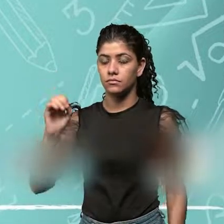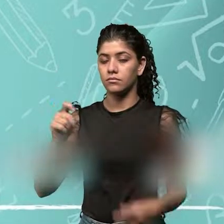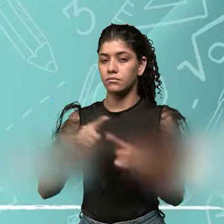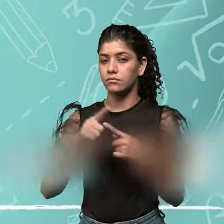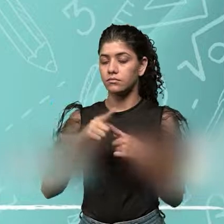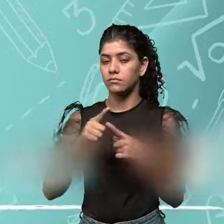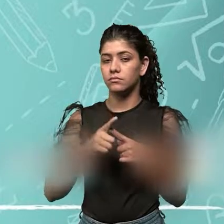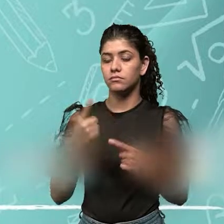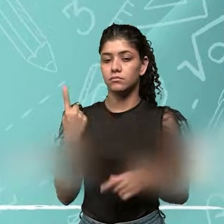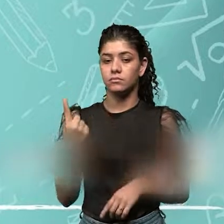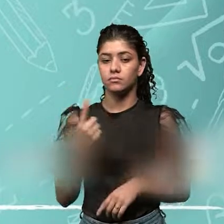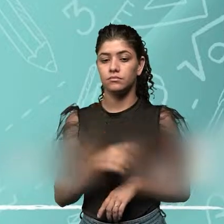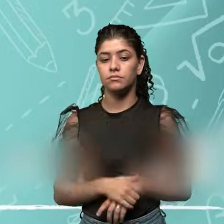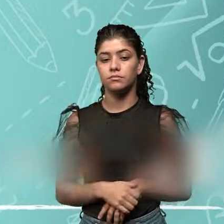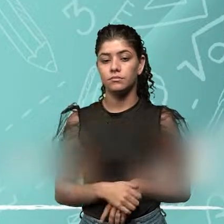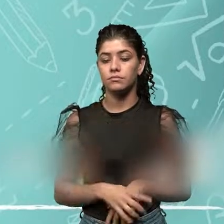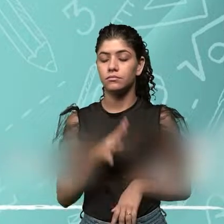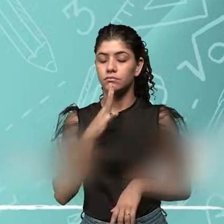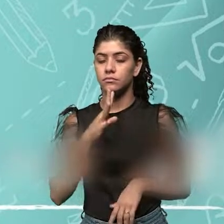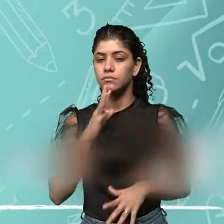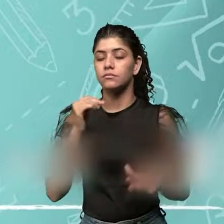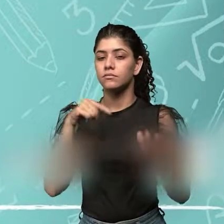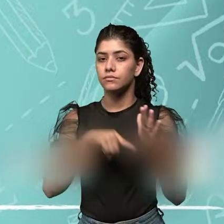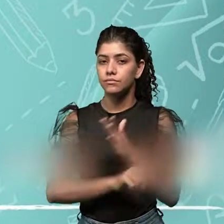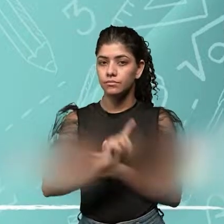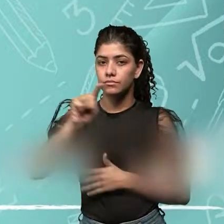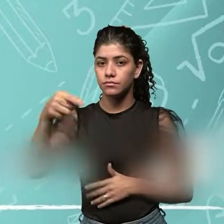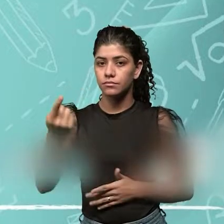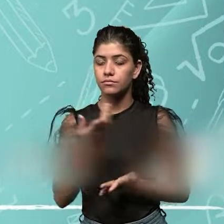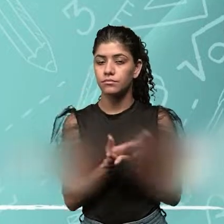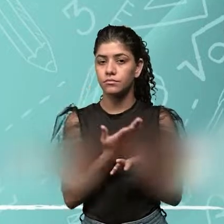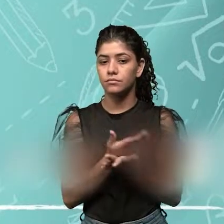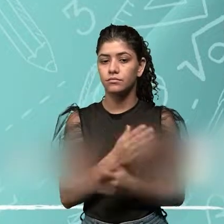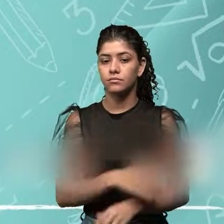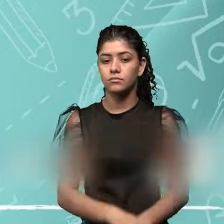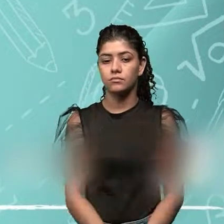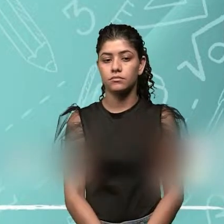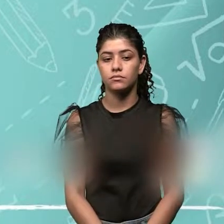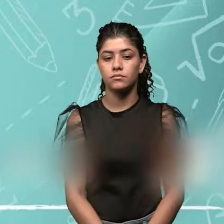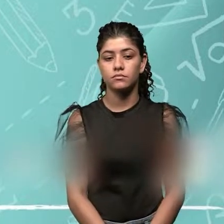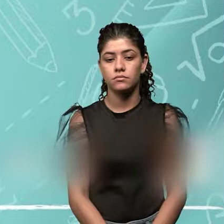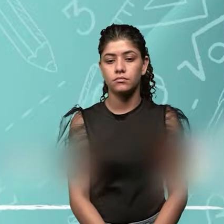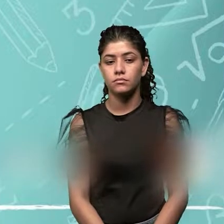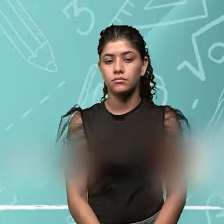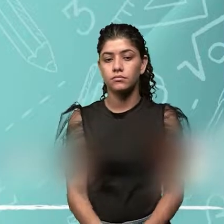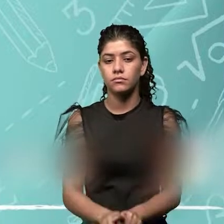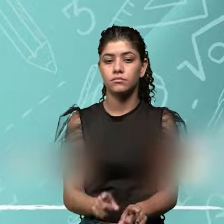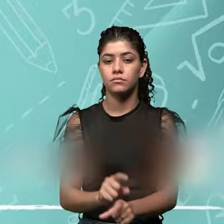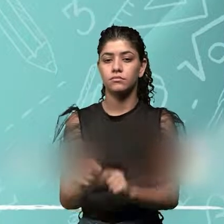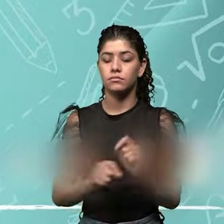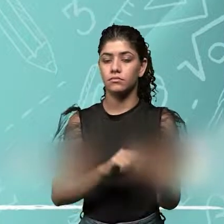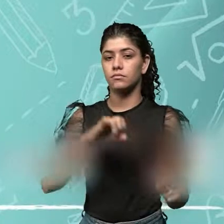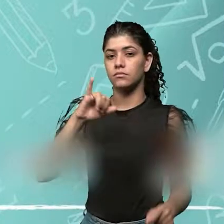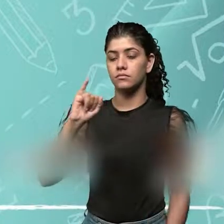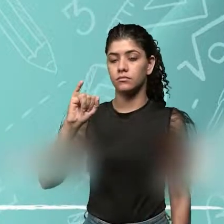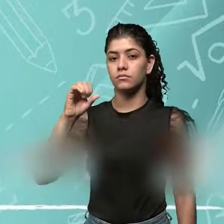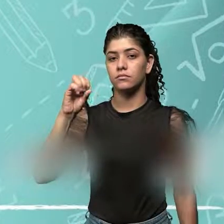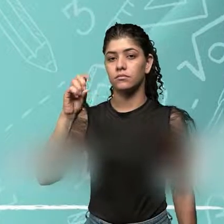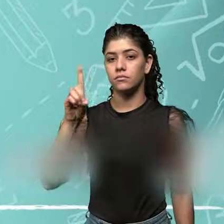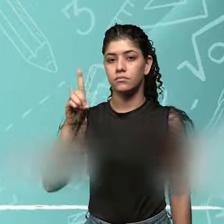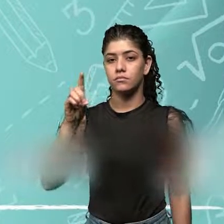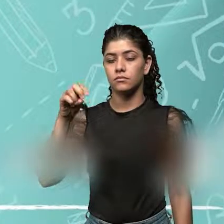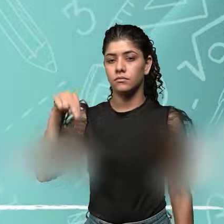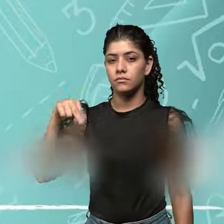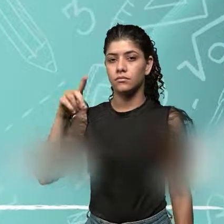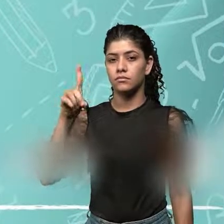medição que ele faz. Nós vamos conhecê-lo um pouco mais nas próximas aulas. Medição indireta por